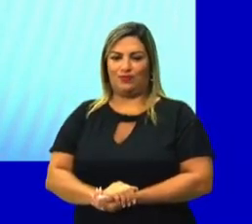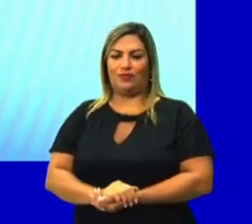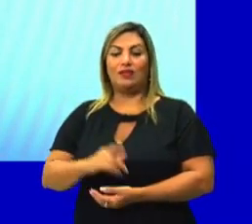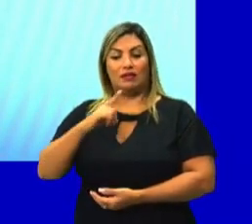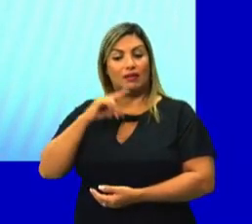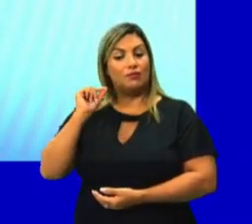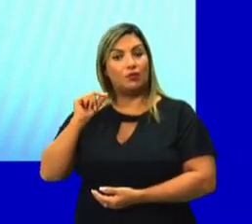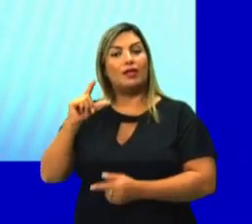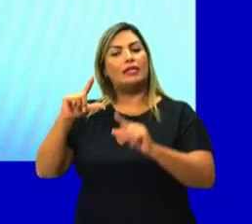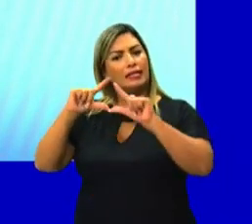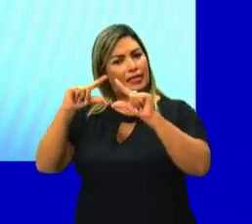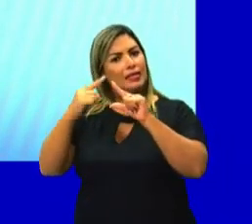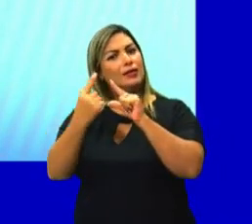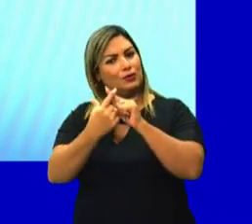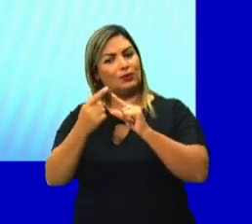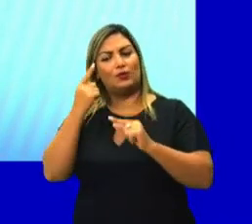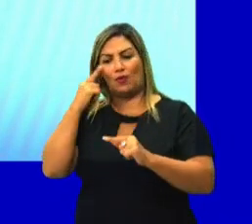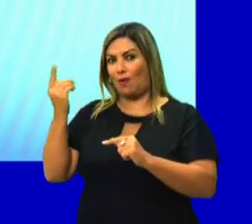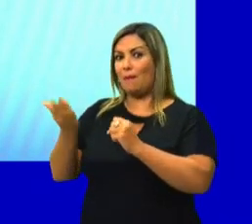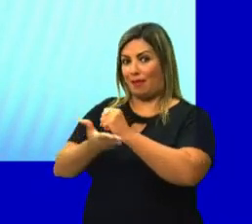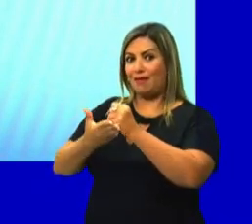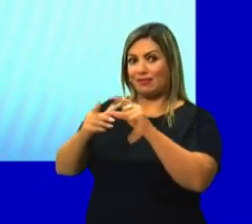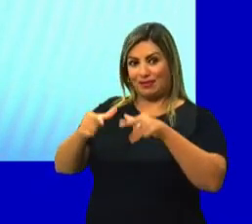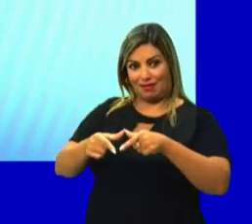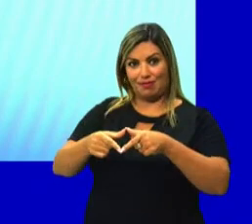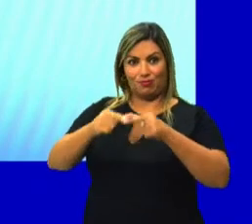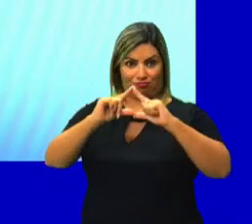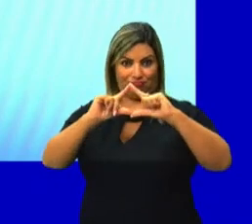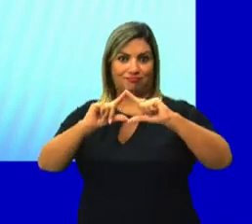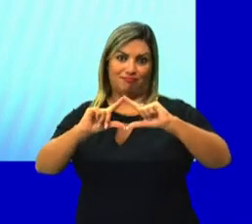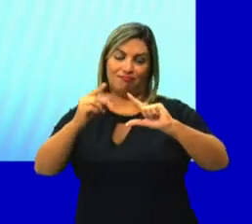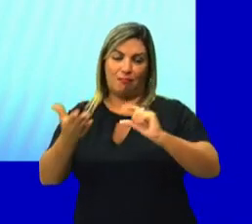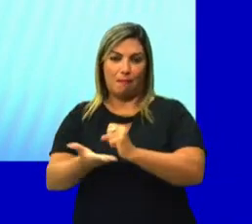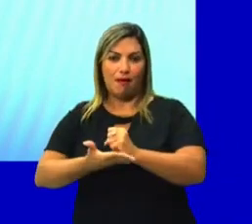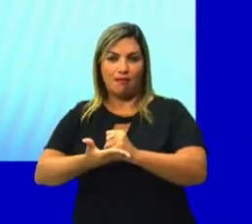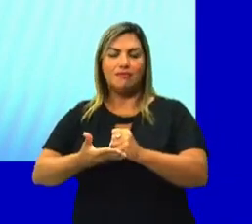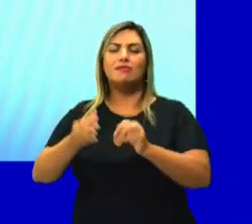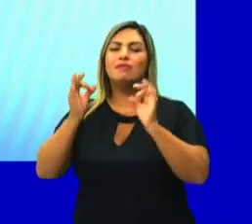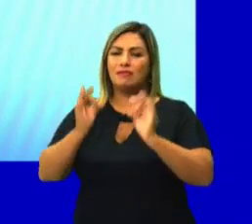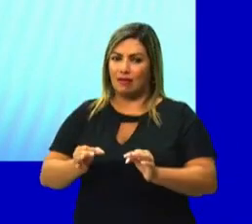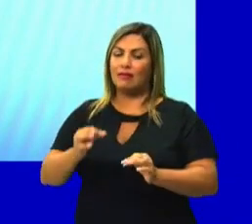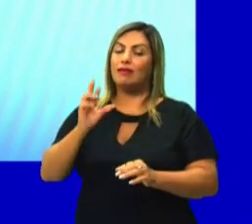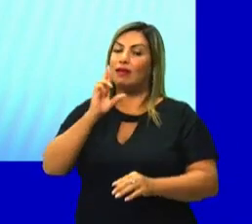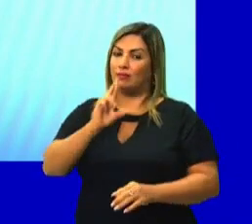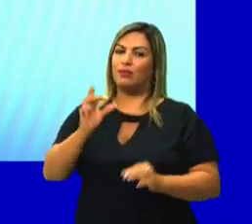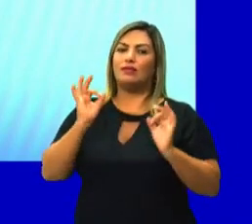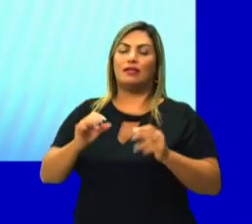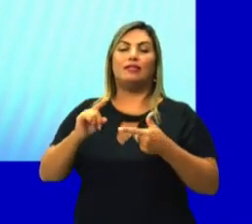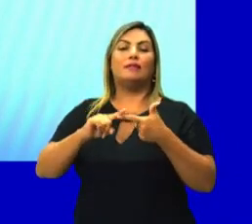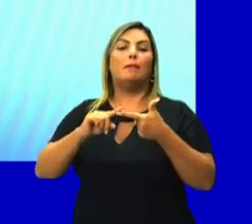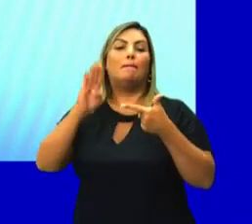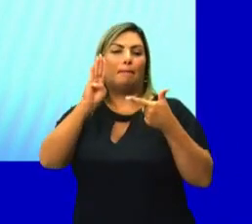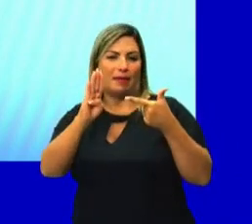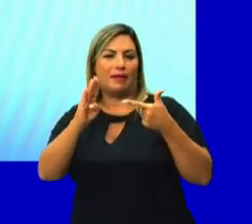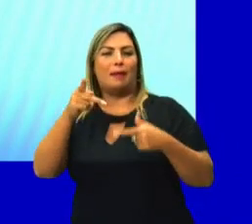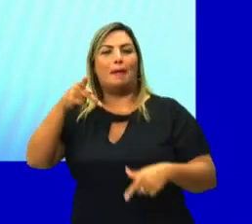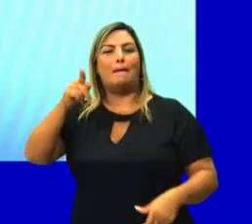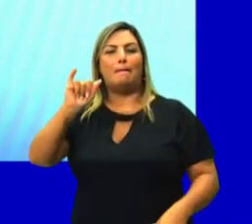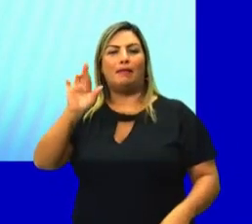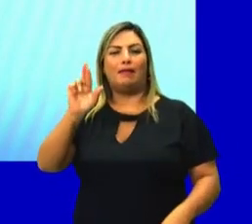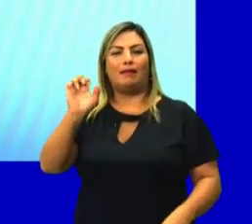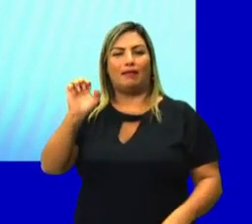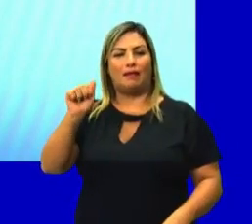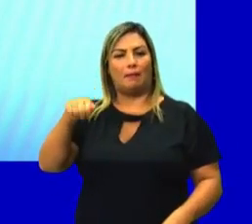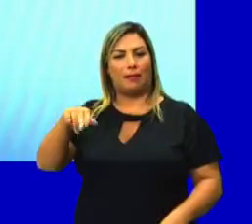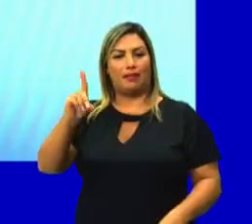Mas a gente tem um triângulo que pode servir como base. Então, a opção correta é a letra B. A gente aqui vai ter, então, uma pirâmide